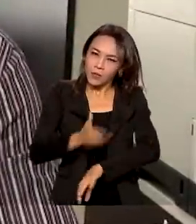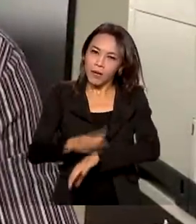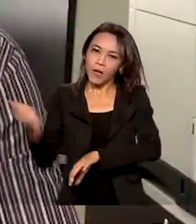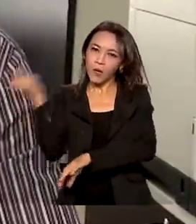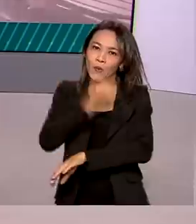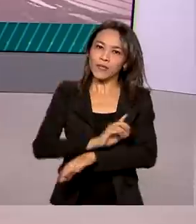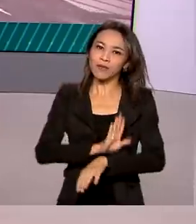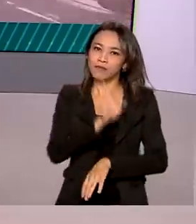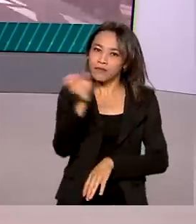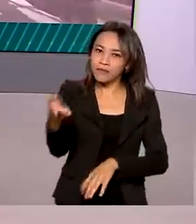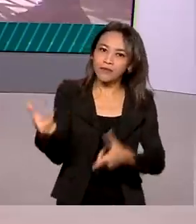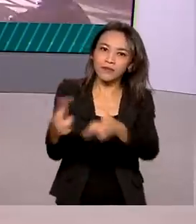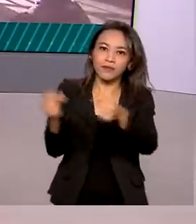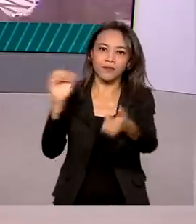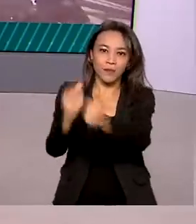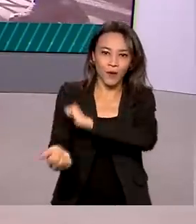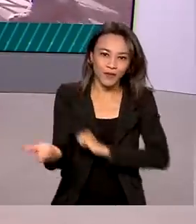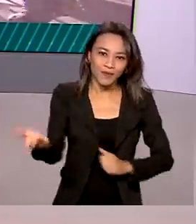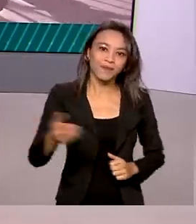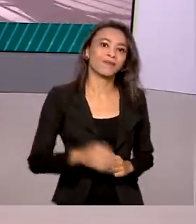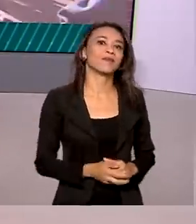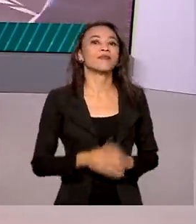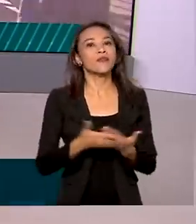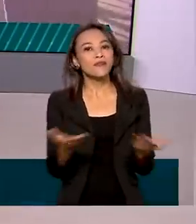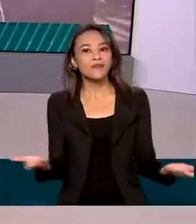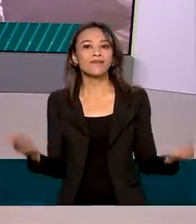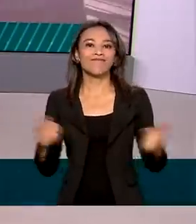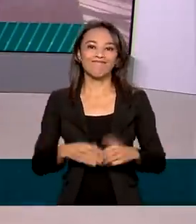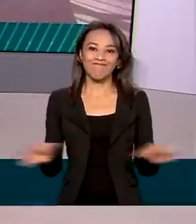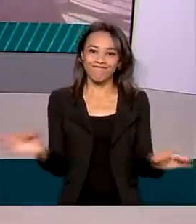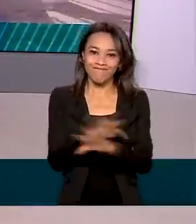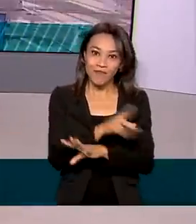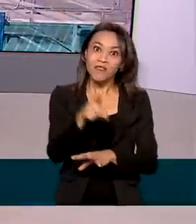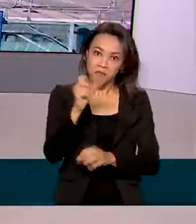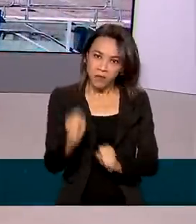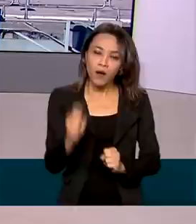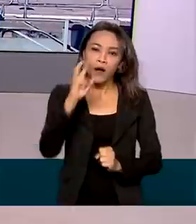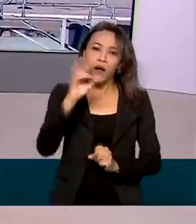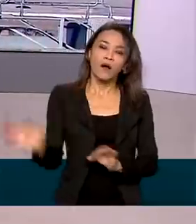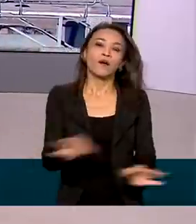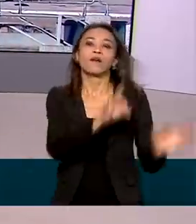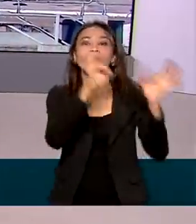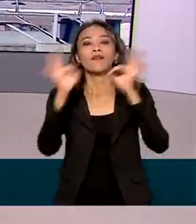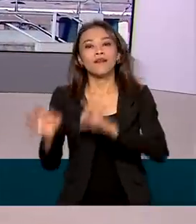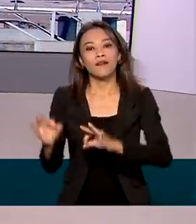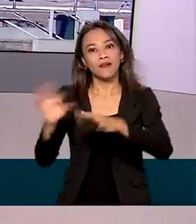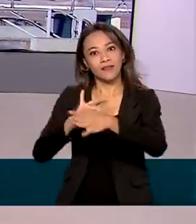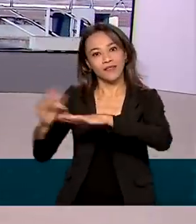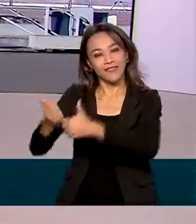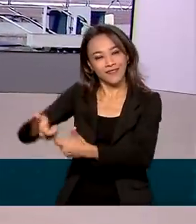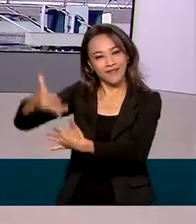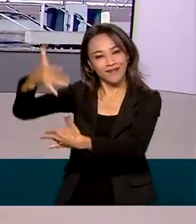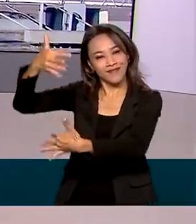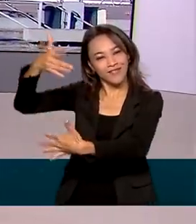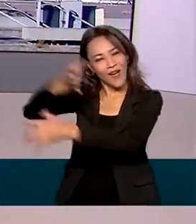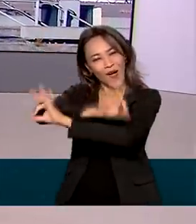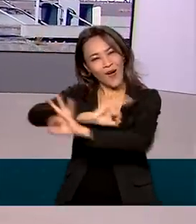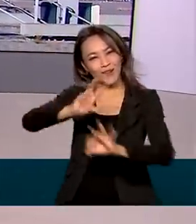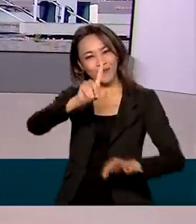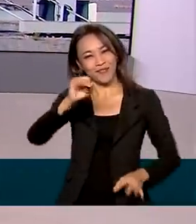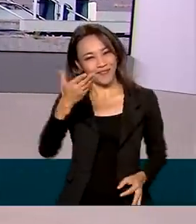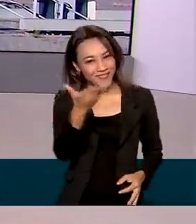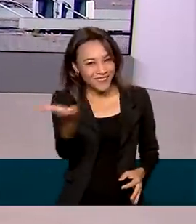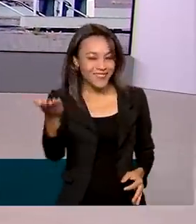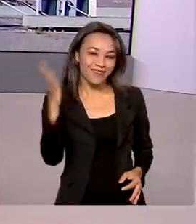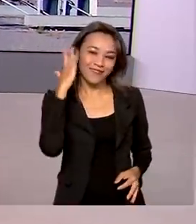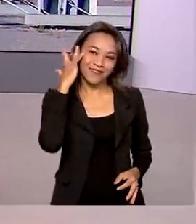e Paralímpicos. É isso, a gente fica por aqui. Você pode rever as reportagens de hoje nas nossas redes sociais. Ótimo dia para você.